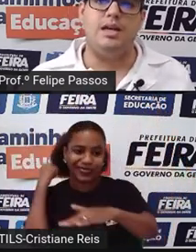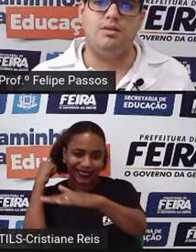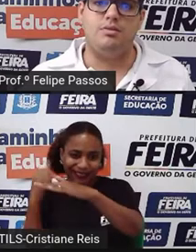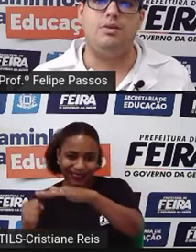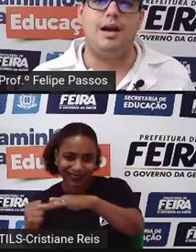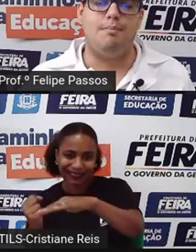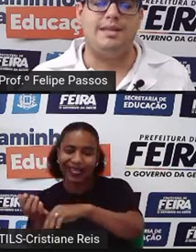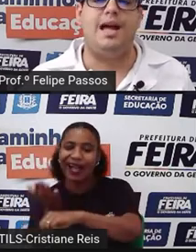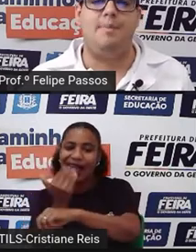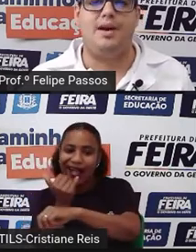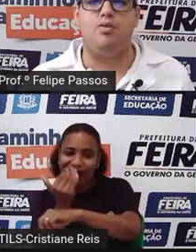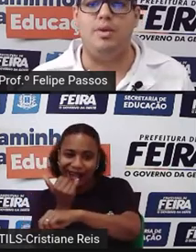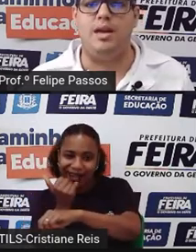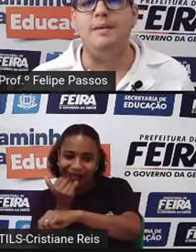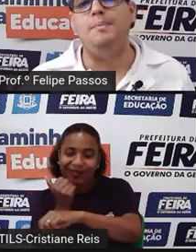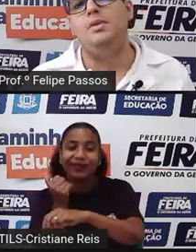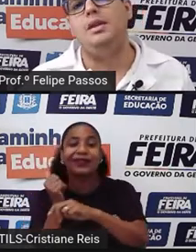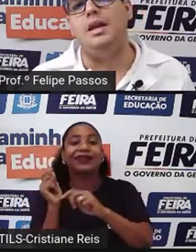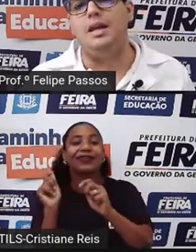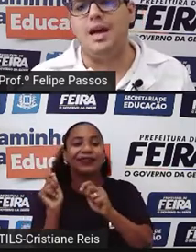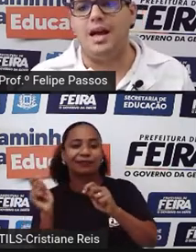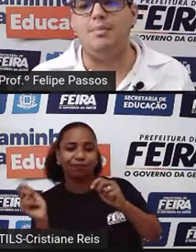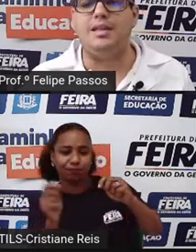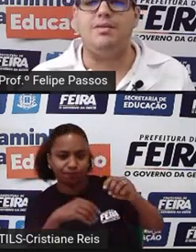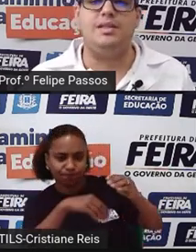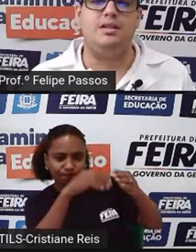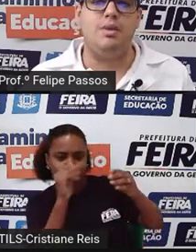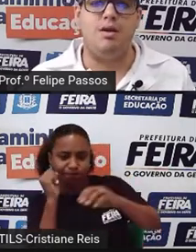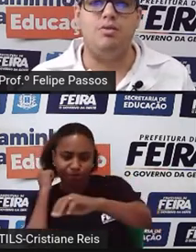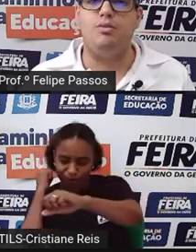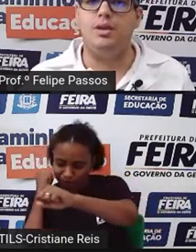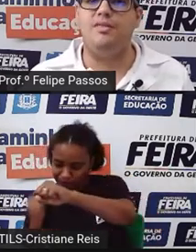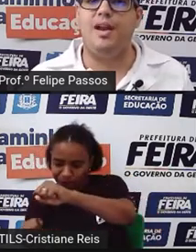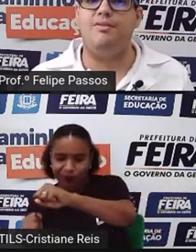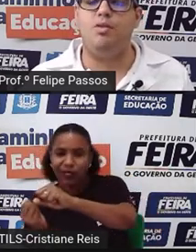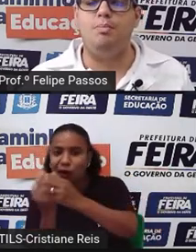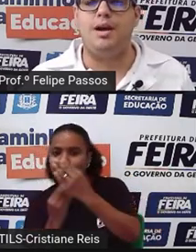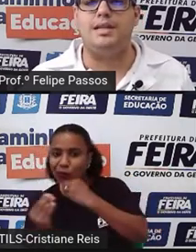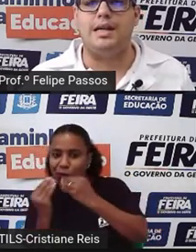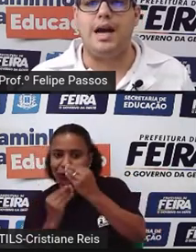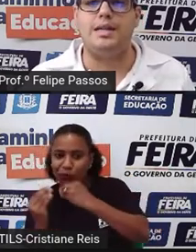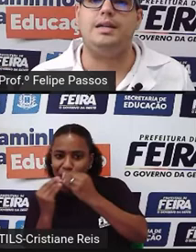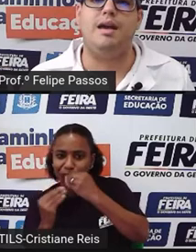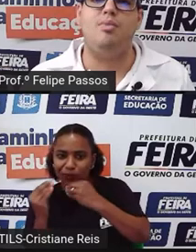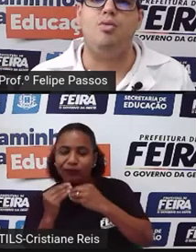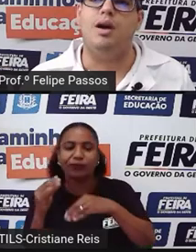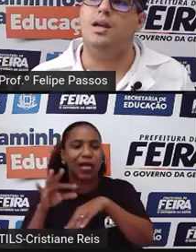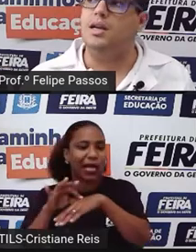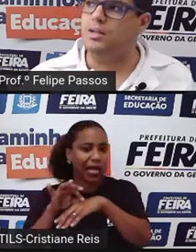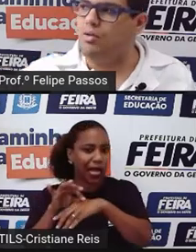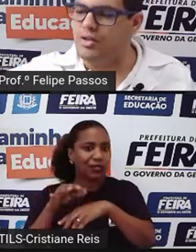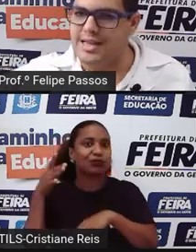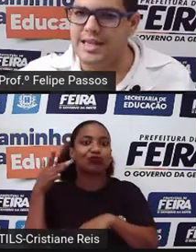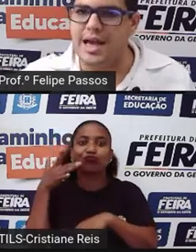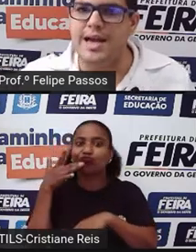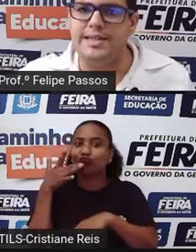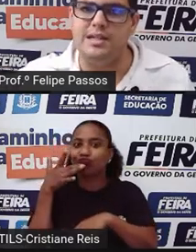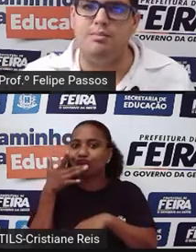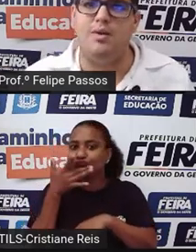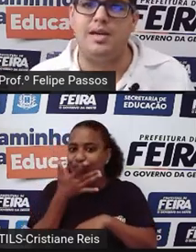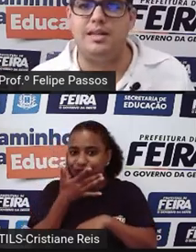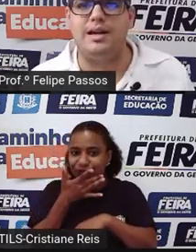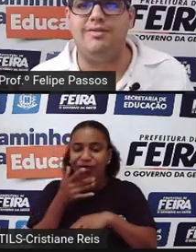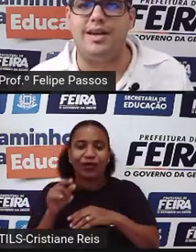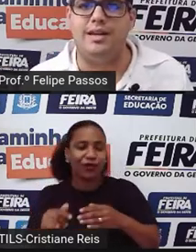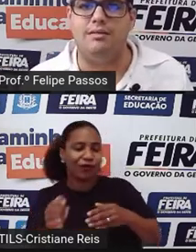poderia matar para comer, ele ia lá, matava esse animal, comia, falava, opa, essa carne aqui é boa. Então, eu vou desenhar esse